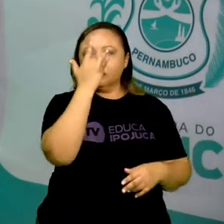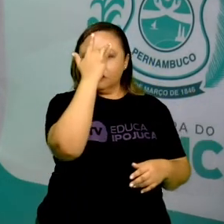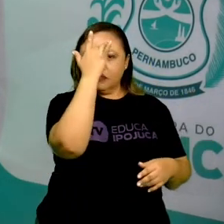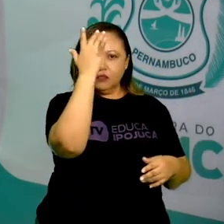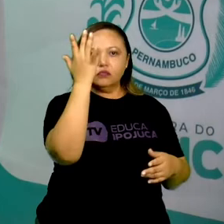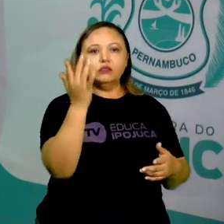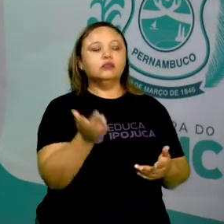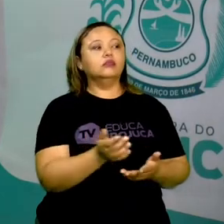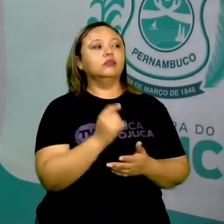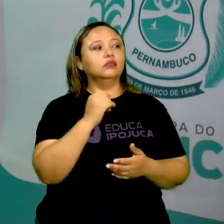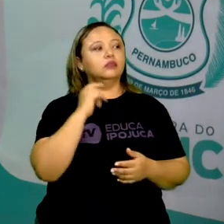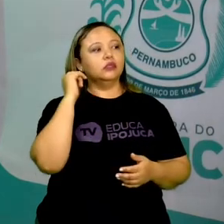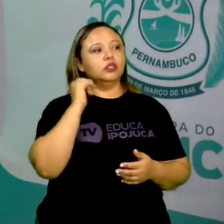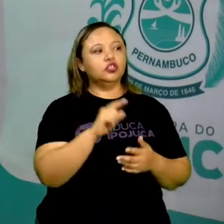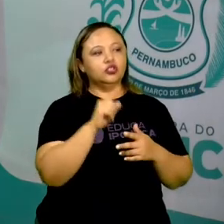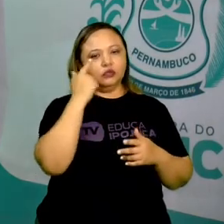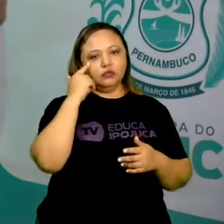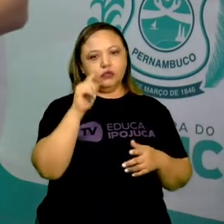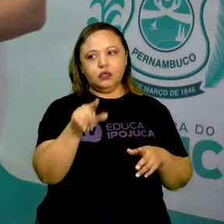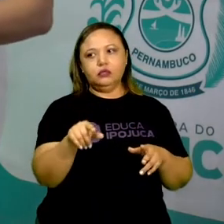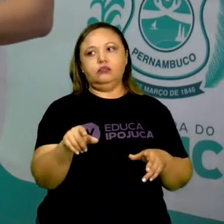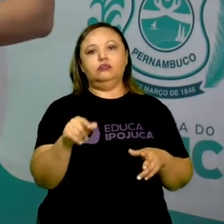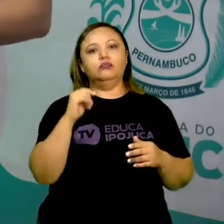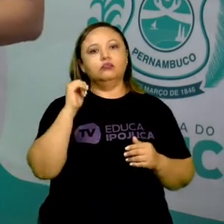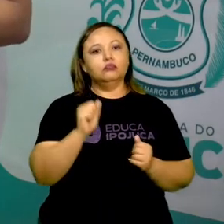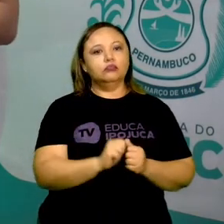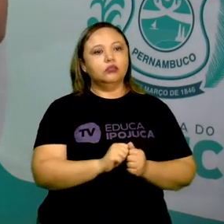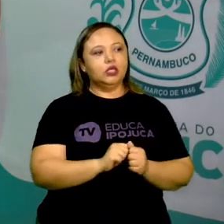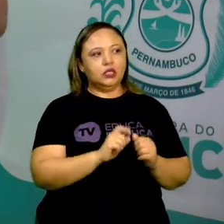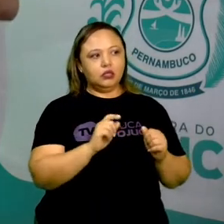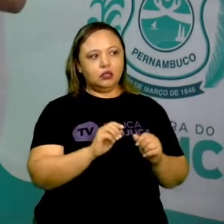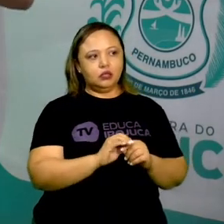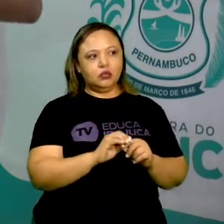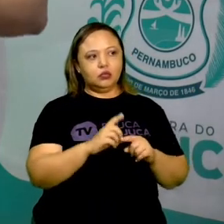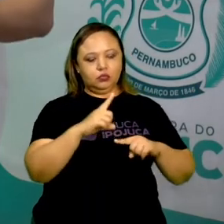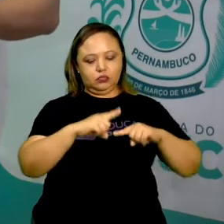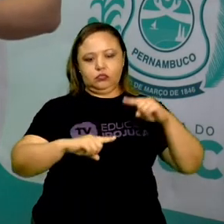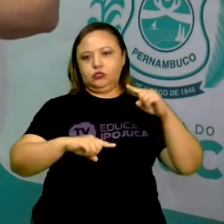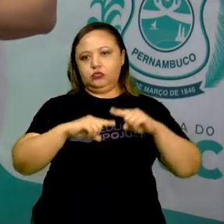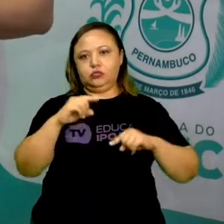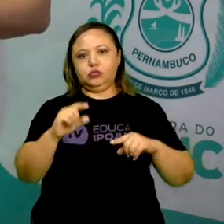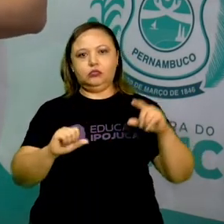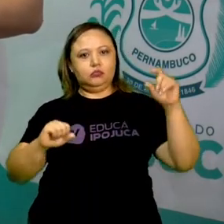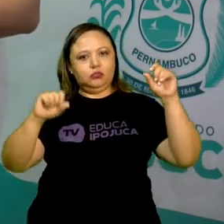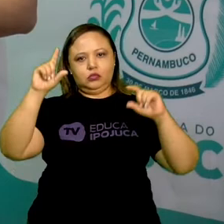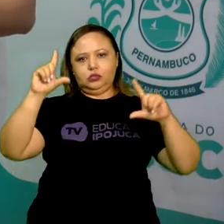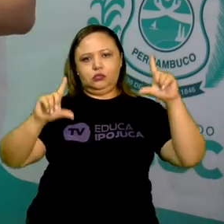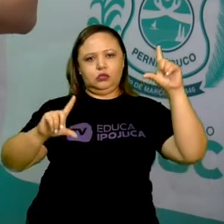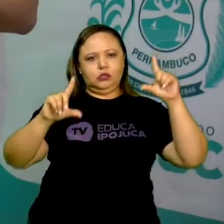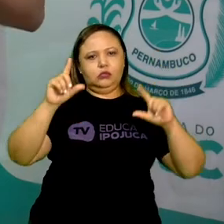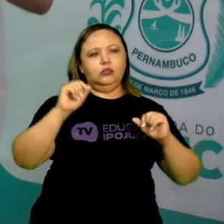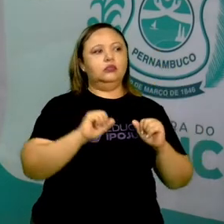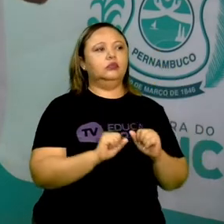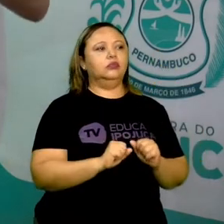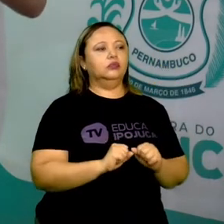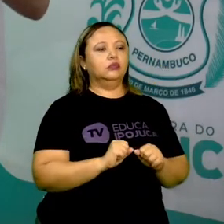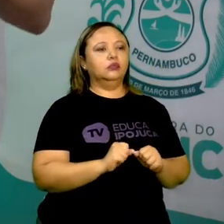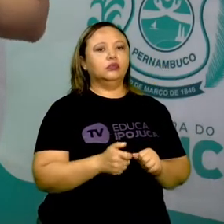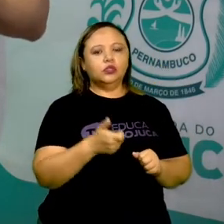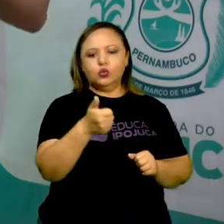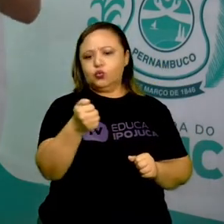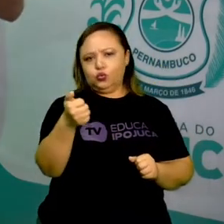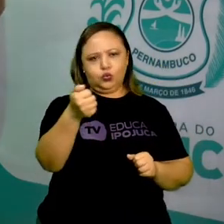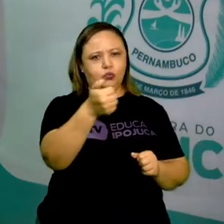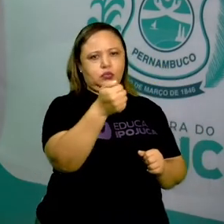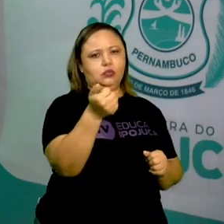eletrônicos, a tecnologia que gera conforto, que a gente percebe as TVs, os controles